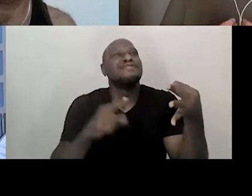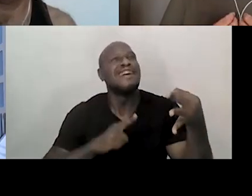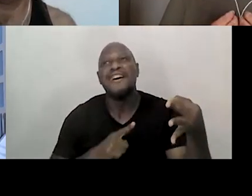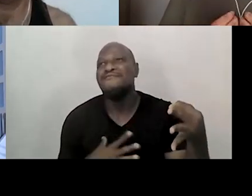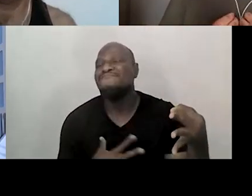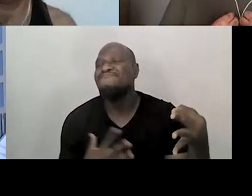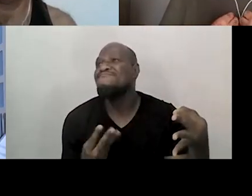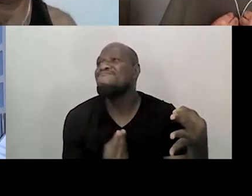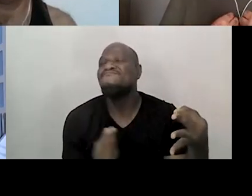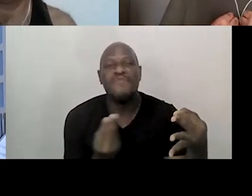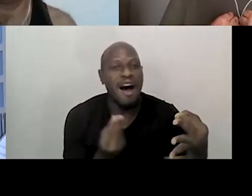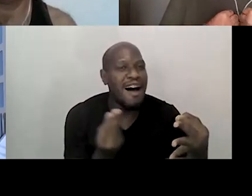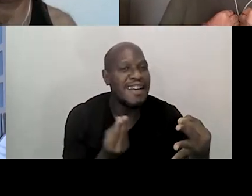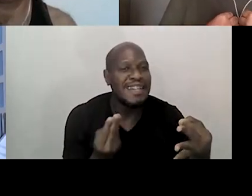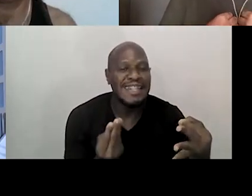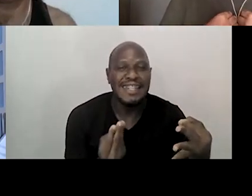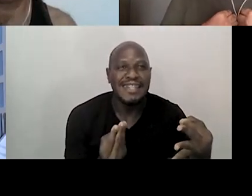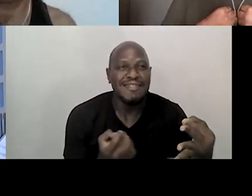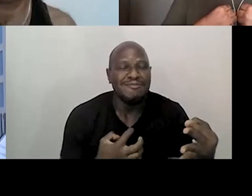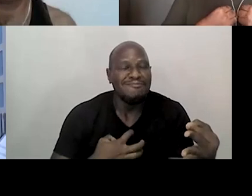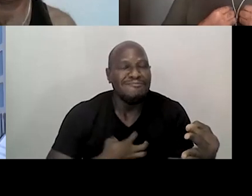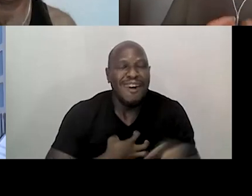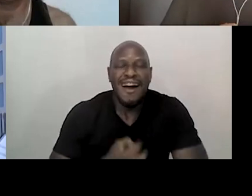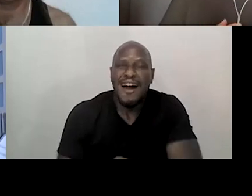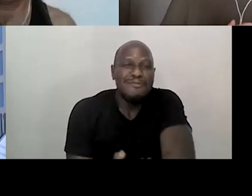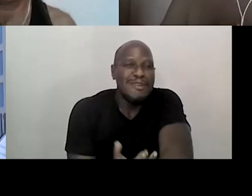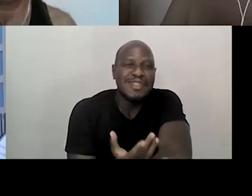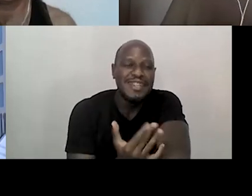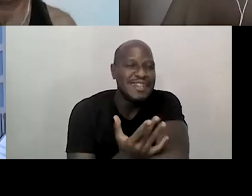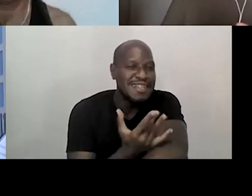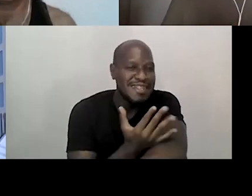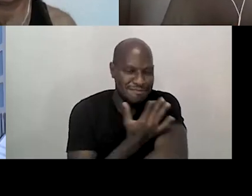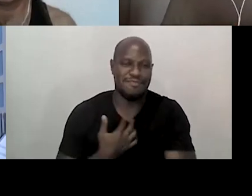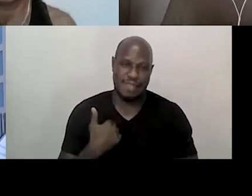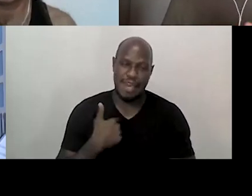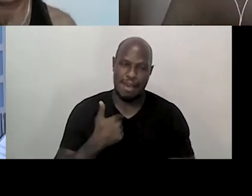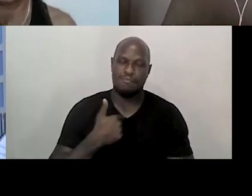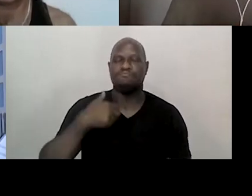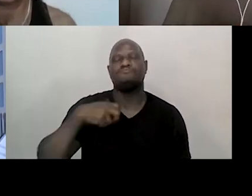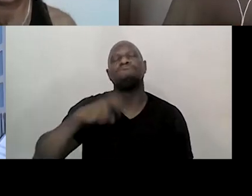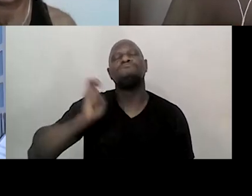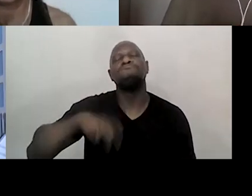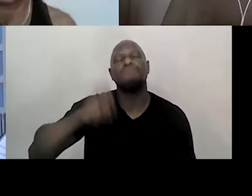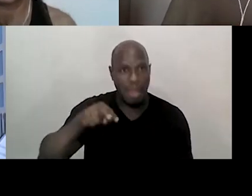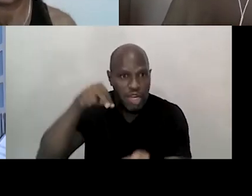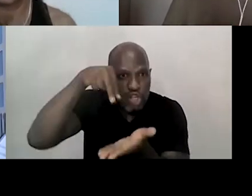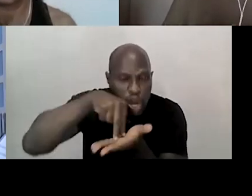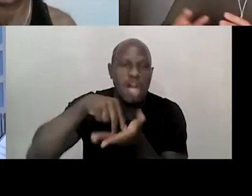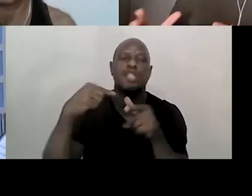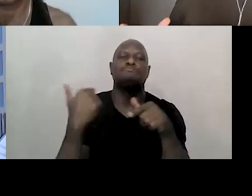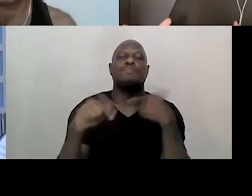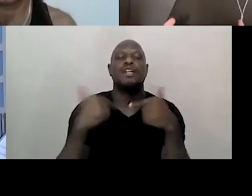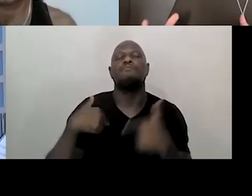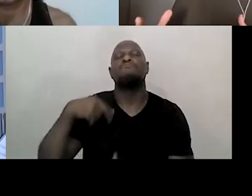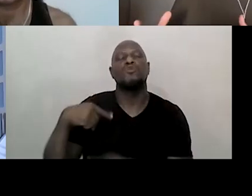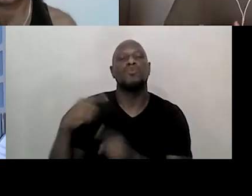emoção muito grande. Eu cheguei para trabalhar no hospital um dia, e com a minha